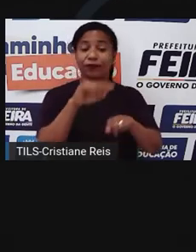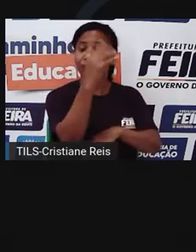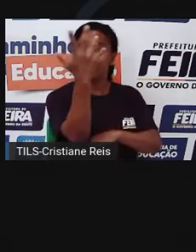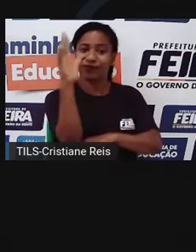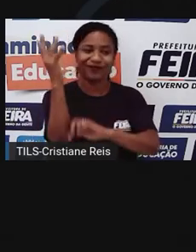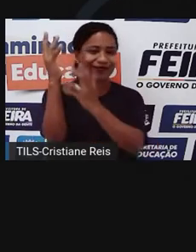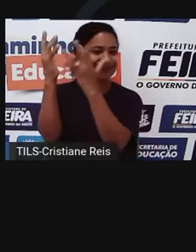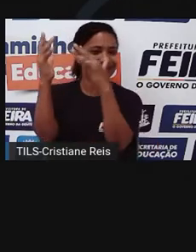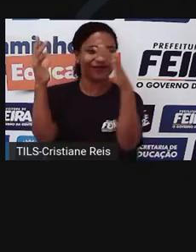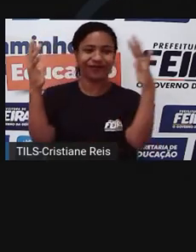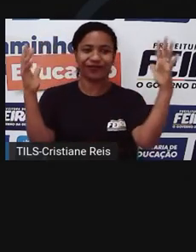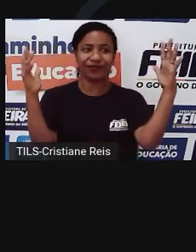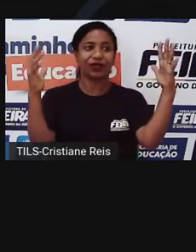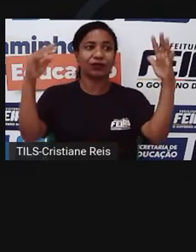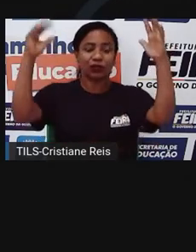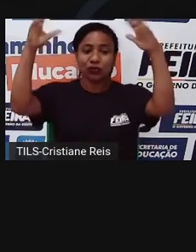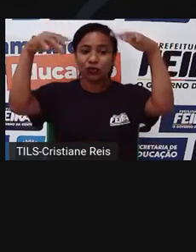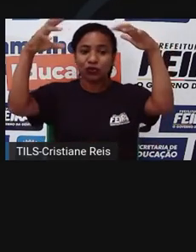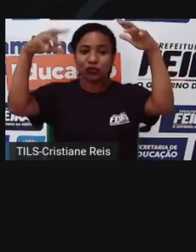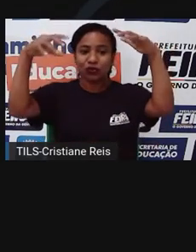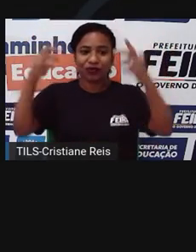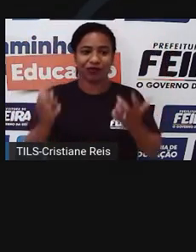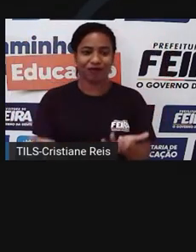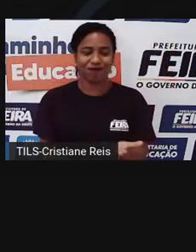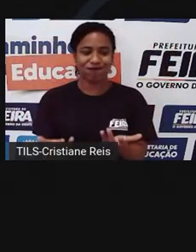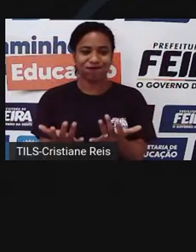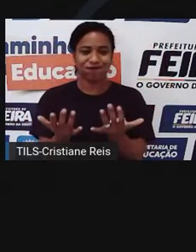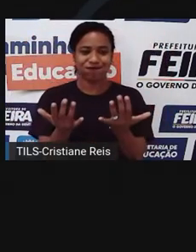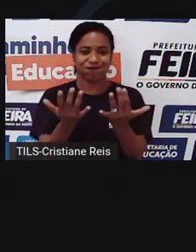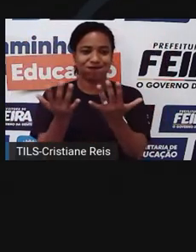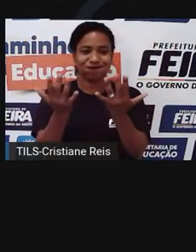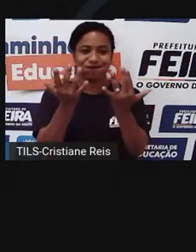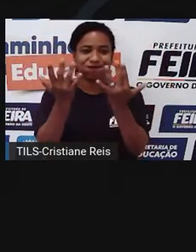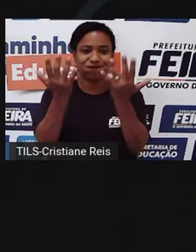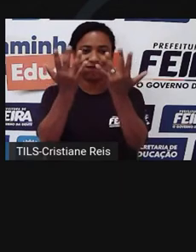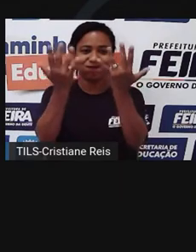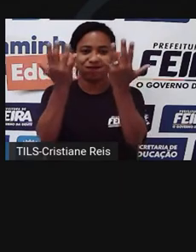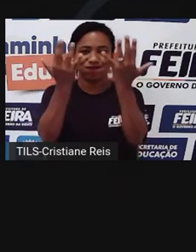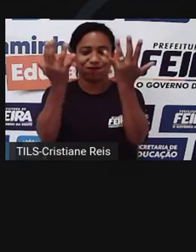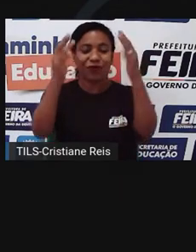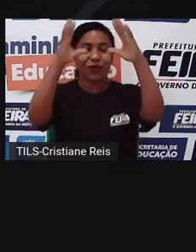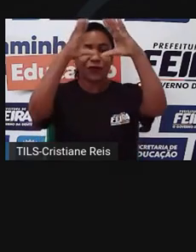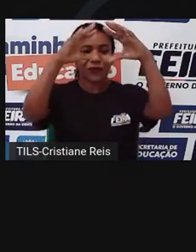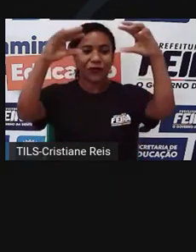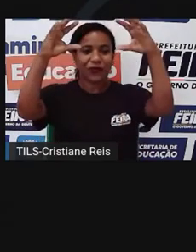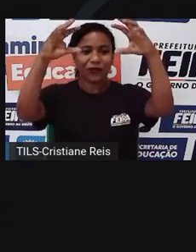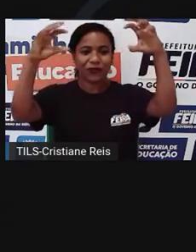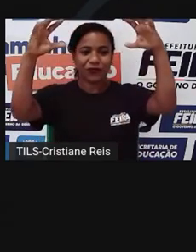da evapotranspiração, que é a água transpirada e evaporada da vegetação.